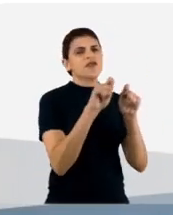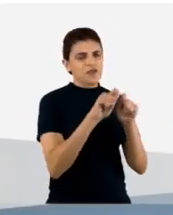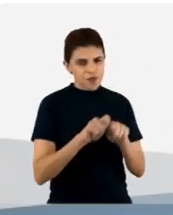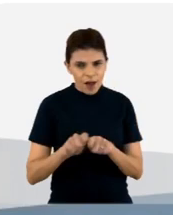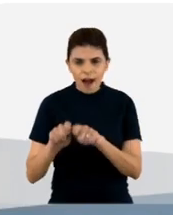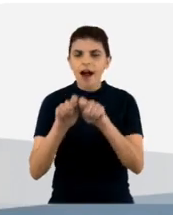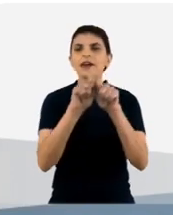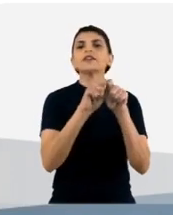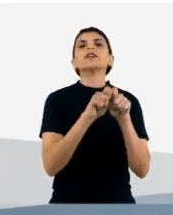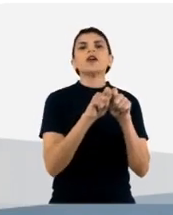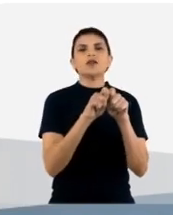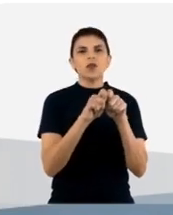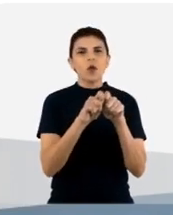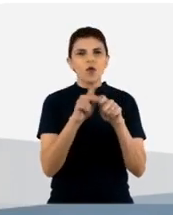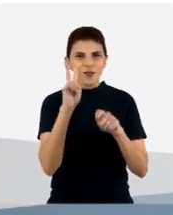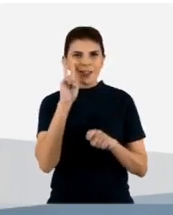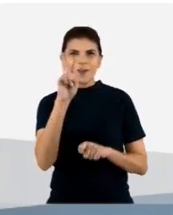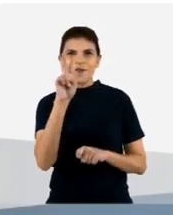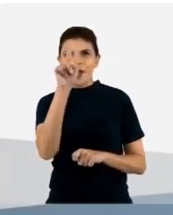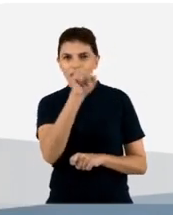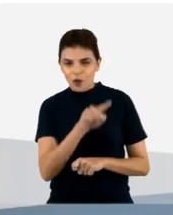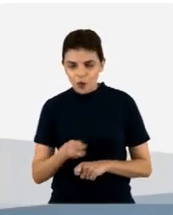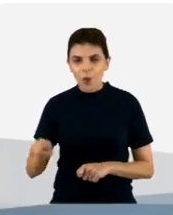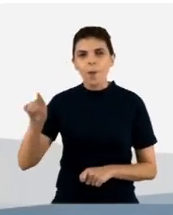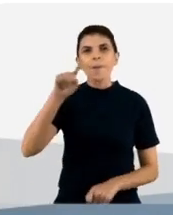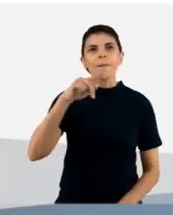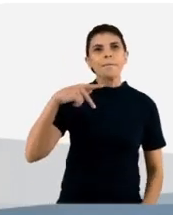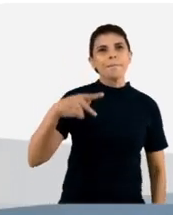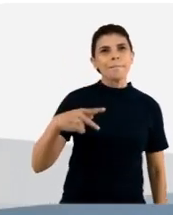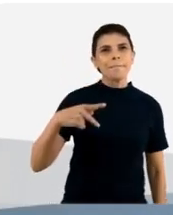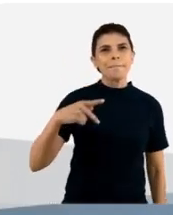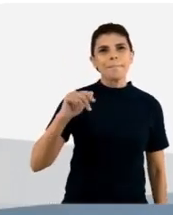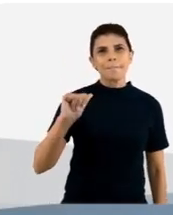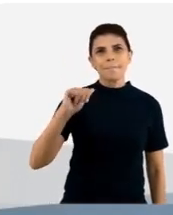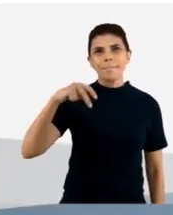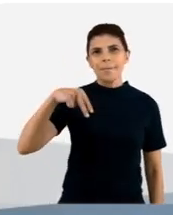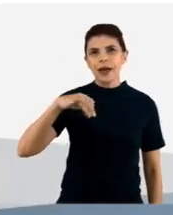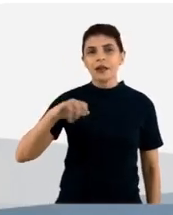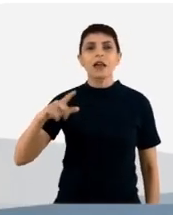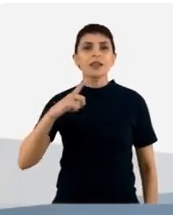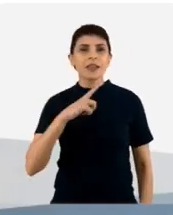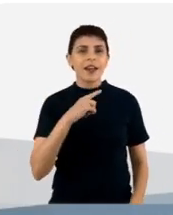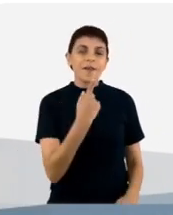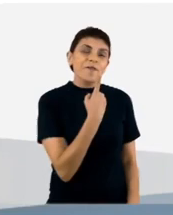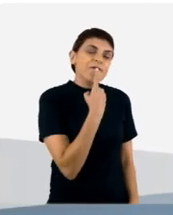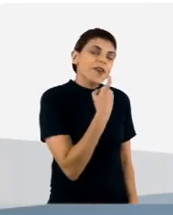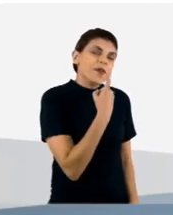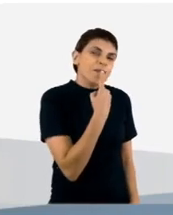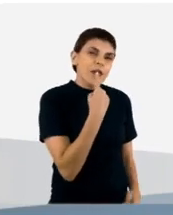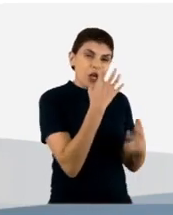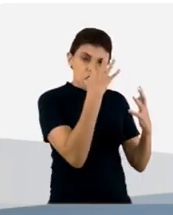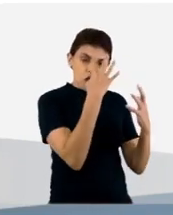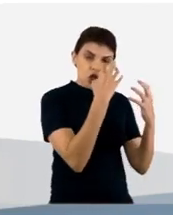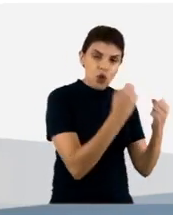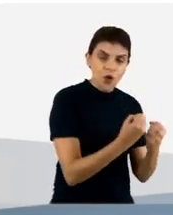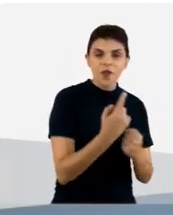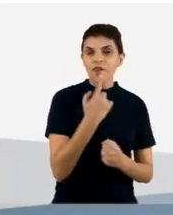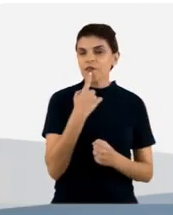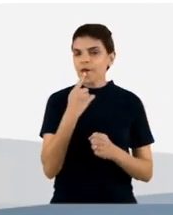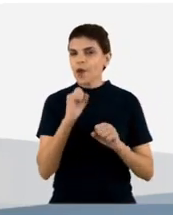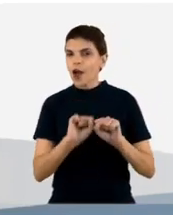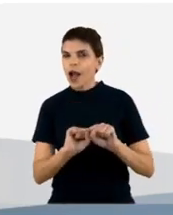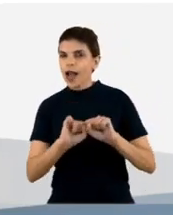no fago, como vocês podem ver aqui, então aqui um anticorpozinho que é vermelho escuro e vermelho claro,